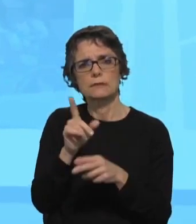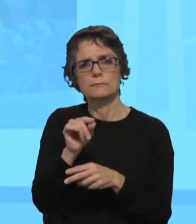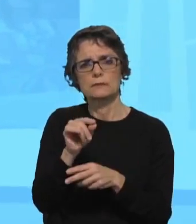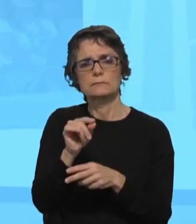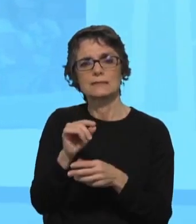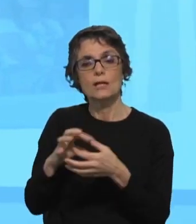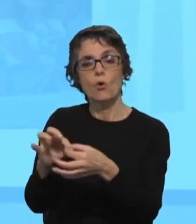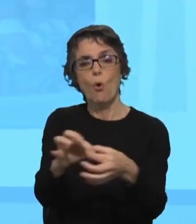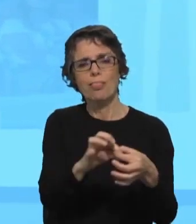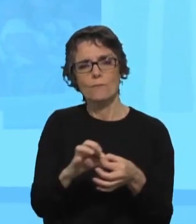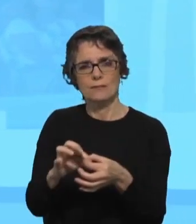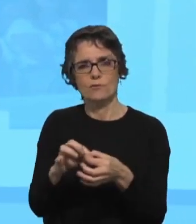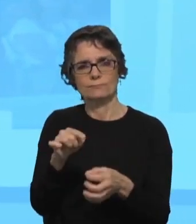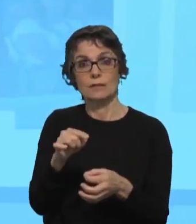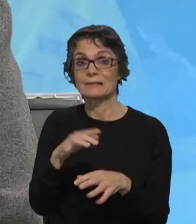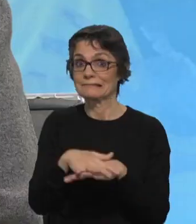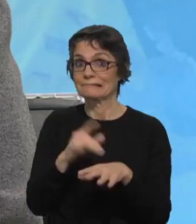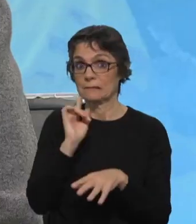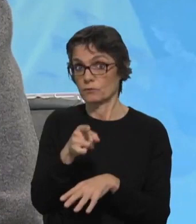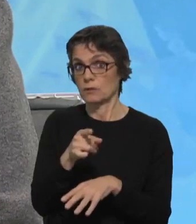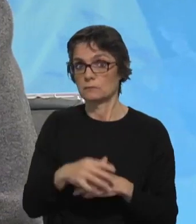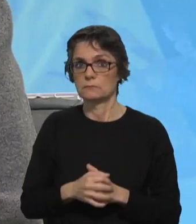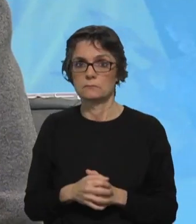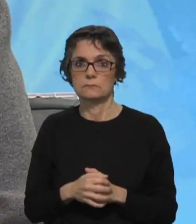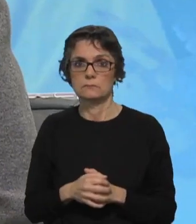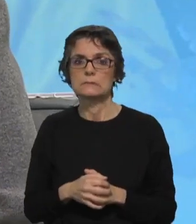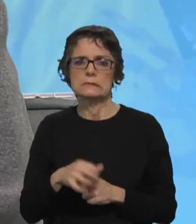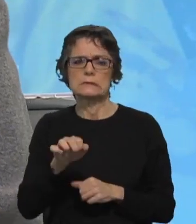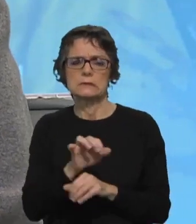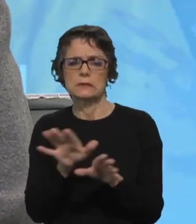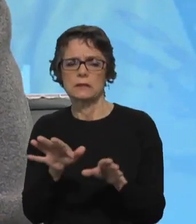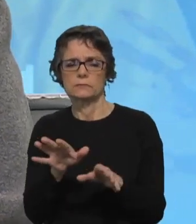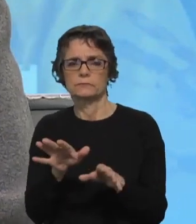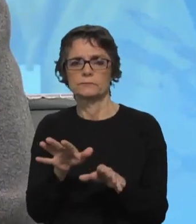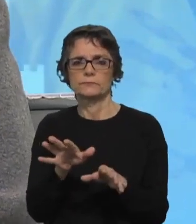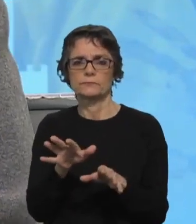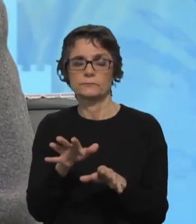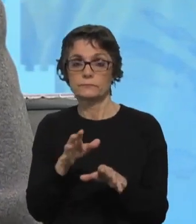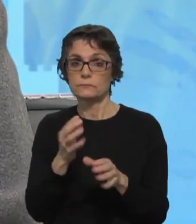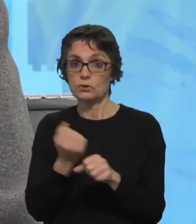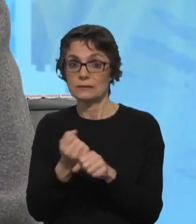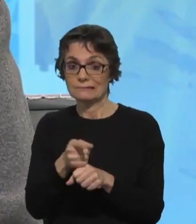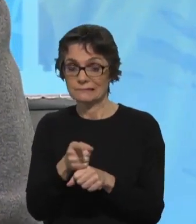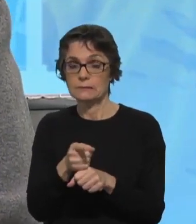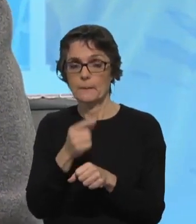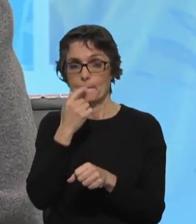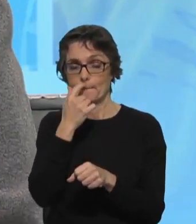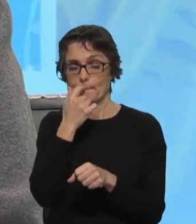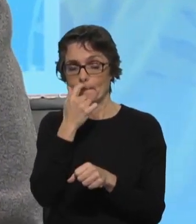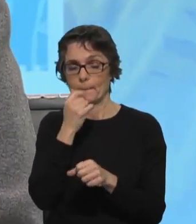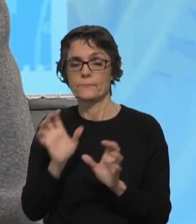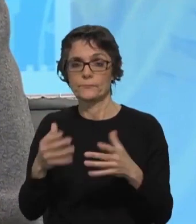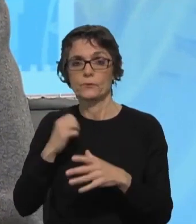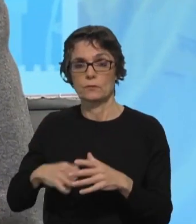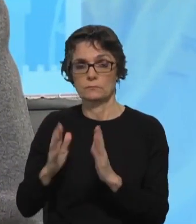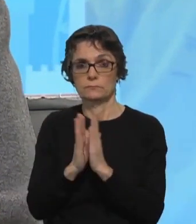conjunta? Porque aqui as redes são essenciais. Sim, nós não trabalhamos e neste serviço da Pastoral Nacional dos Ciganos, que é um